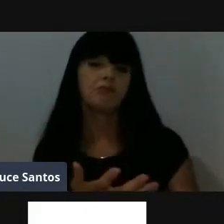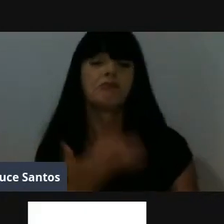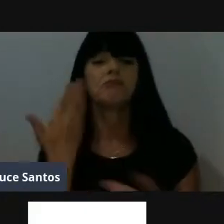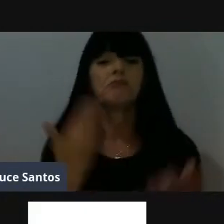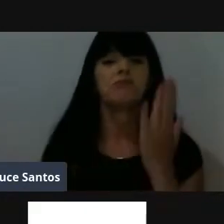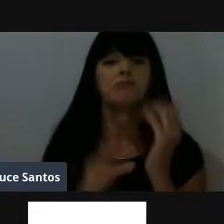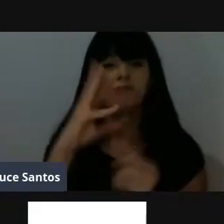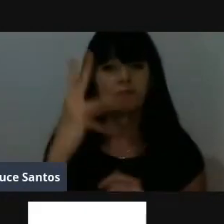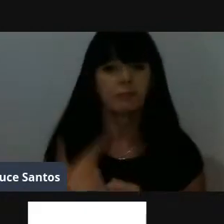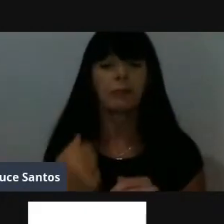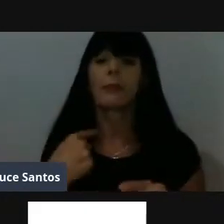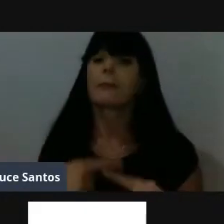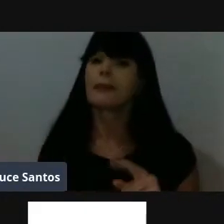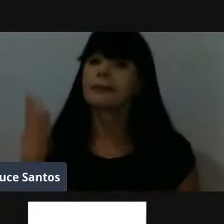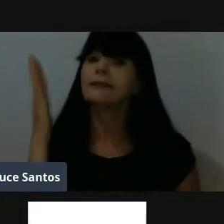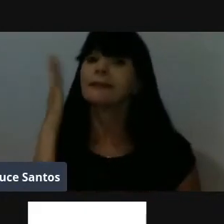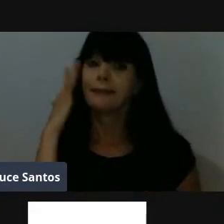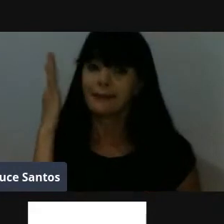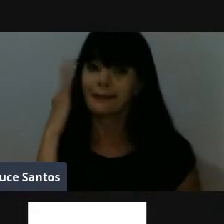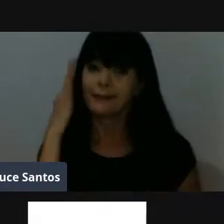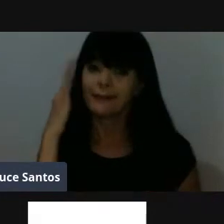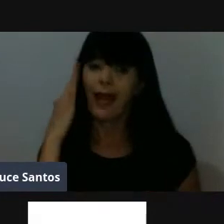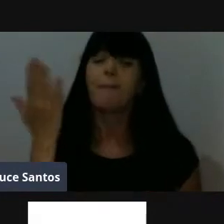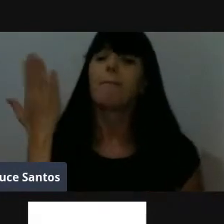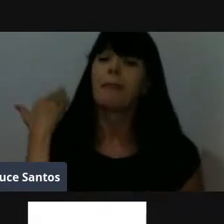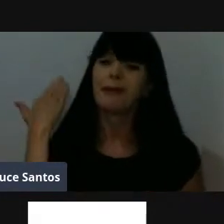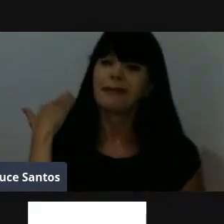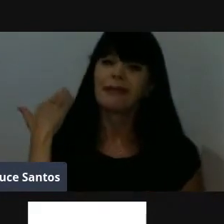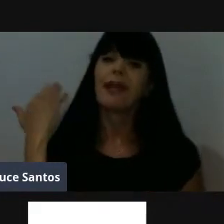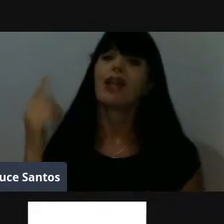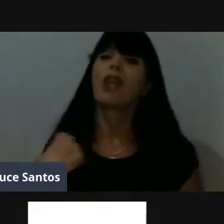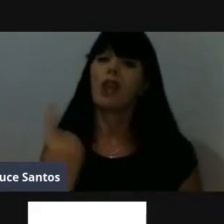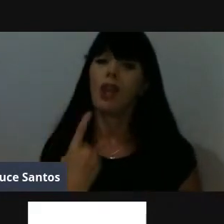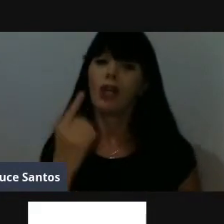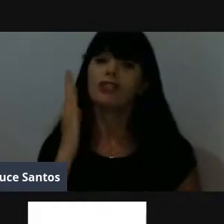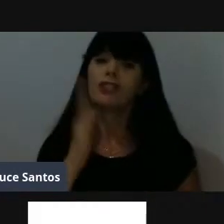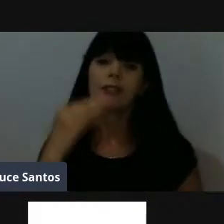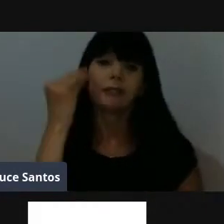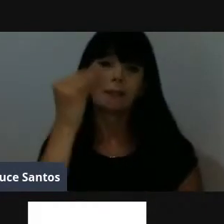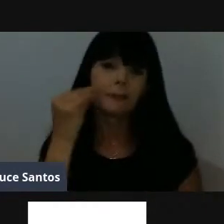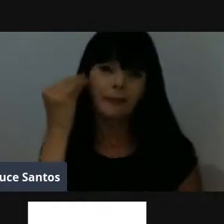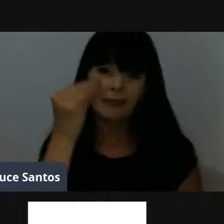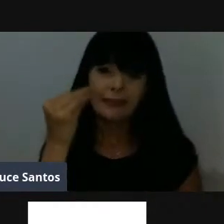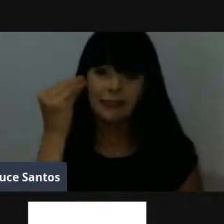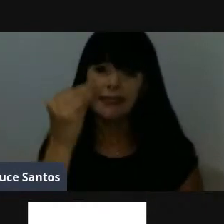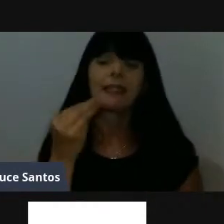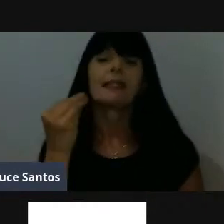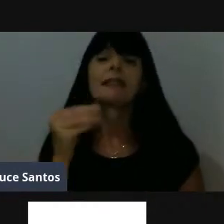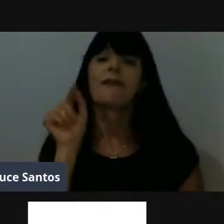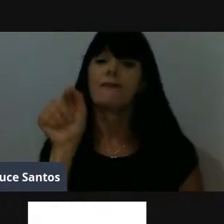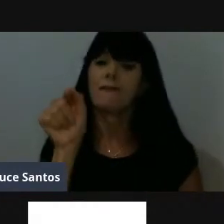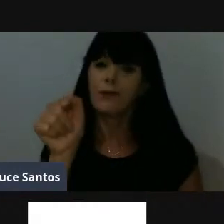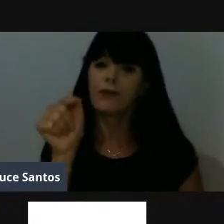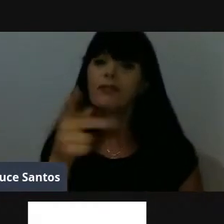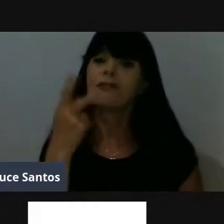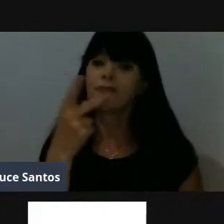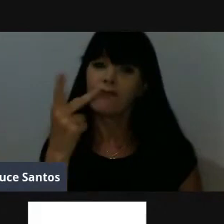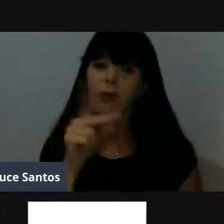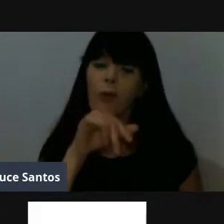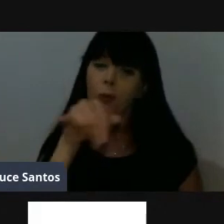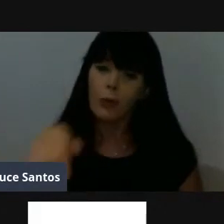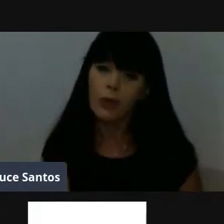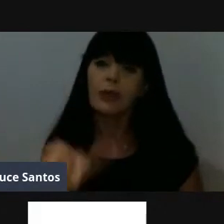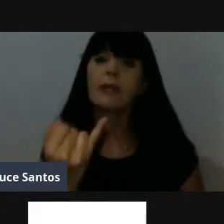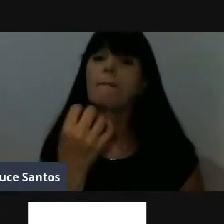mas a gente sabe, a gente já passou por tudo isso, gente tem a experiência, né? Então, você foi muito oportuno